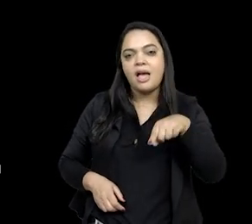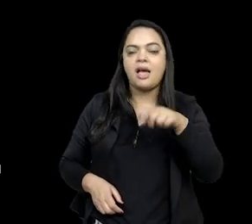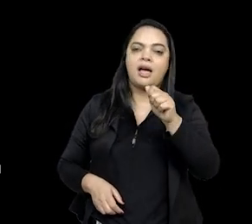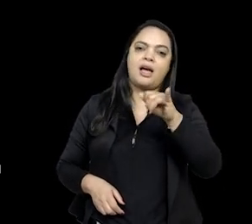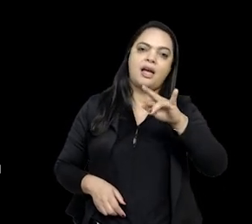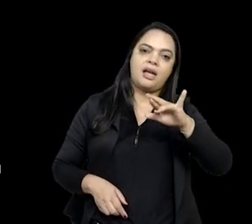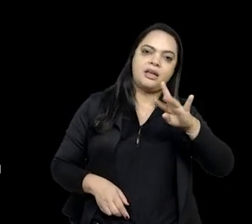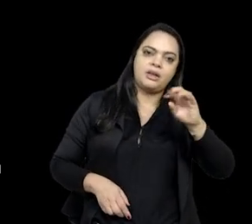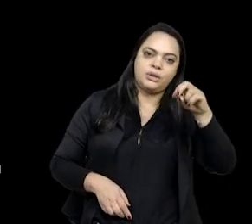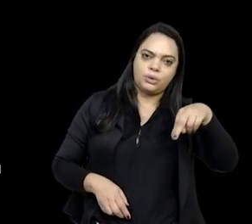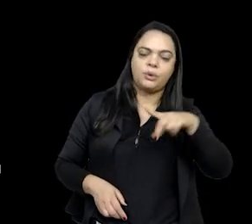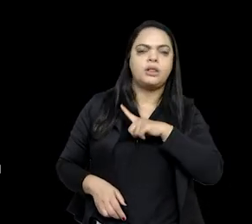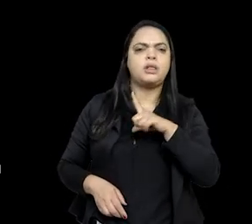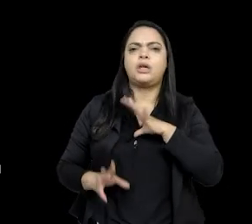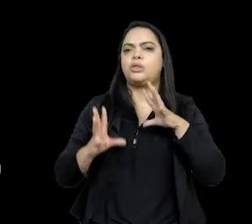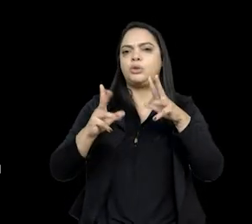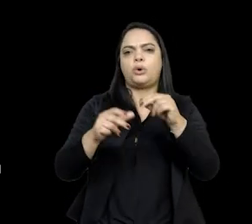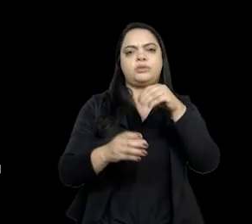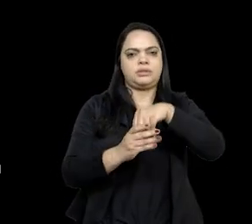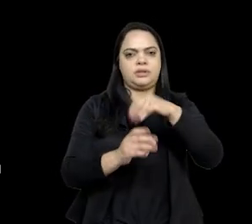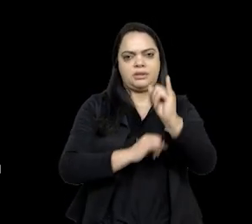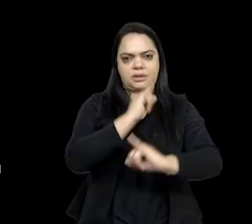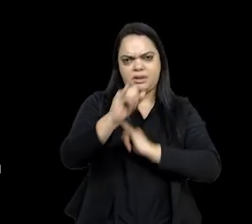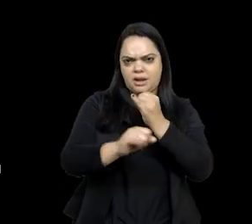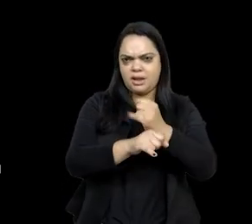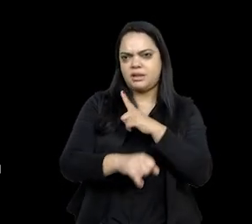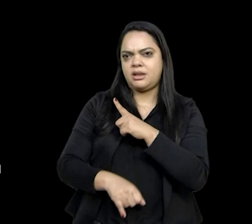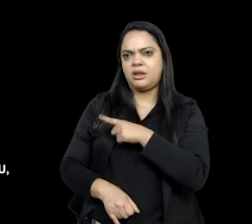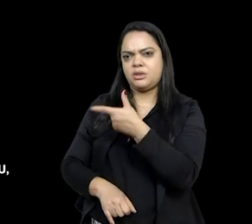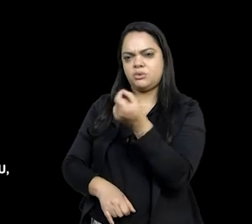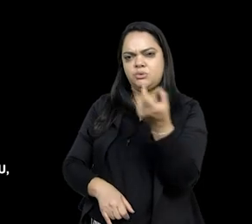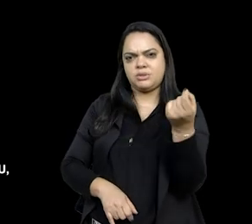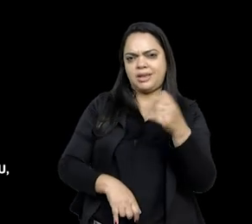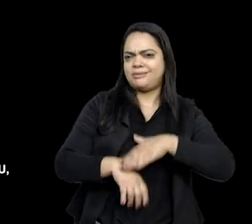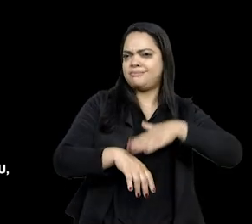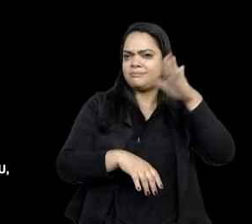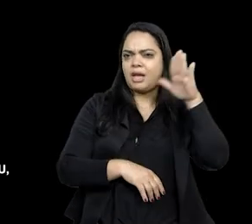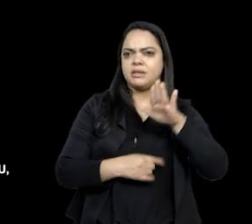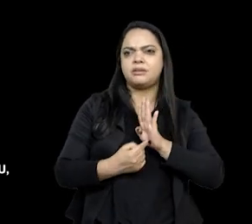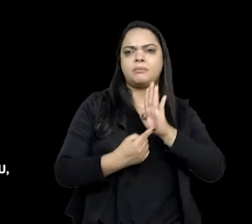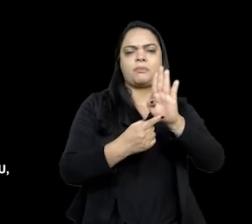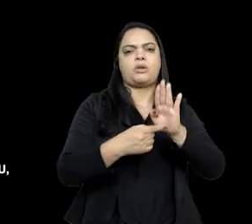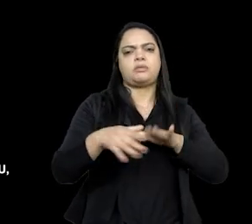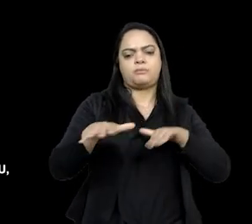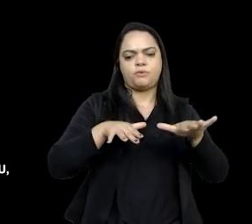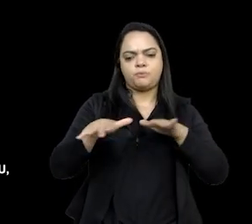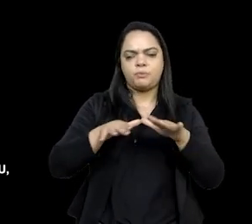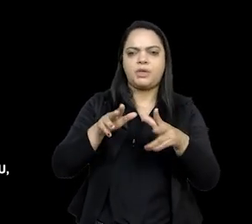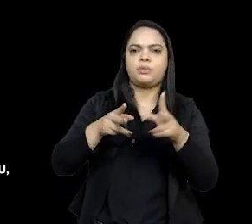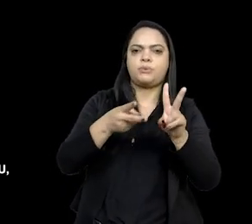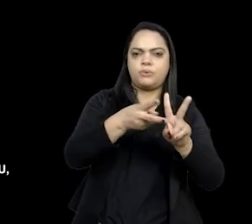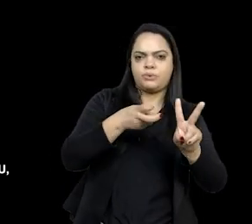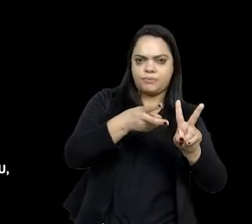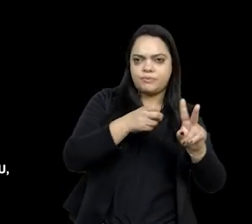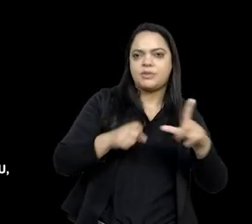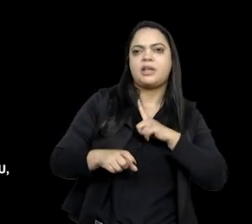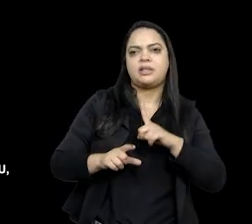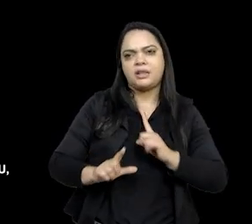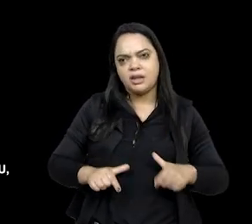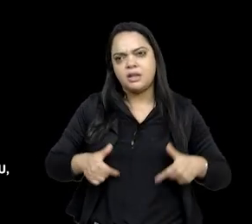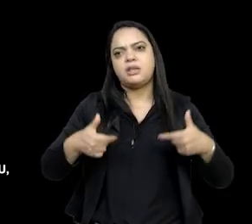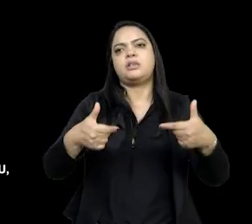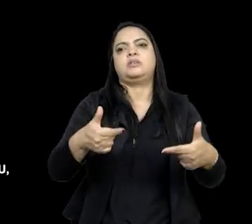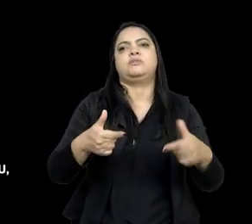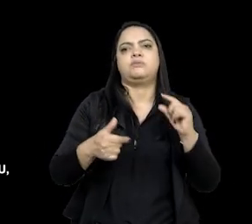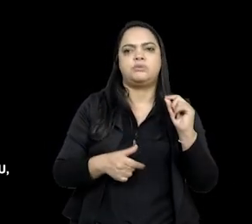disponibilizados na internet, são mais de 200, e retratam o movimento indígena, tem um esforço bastante grande, recente,